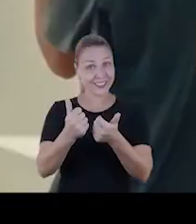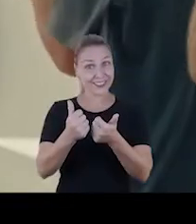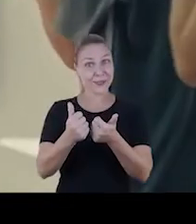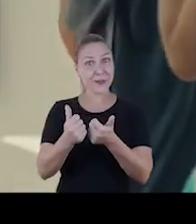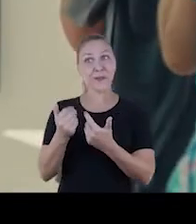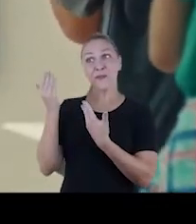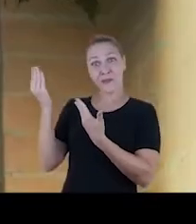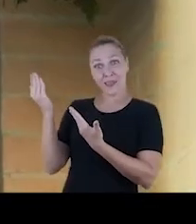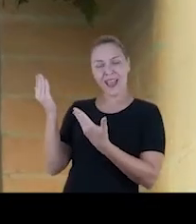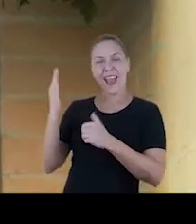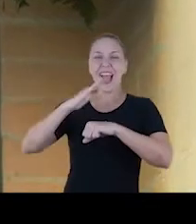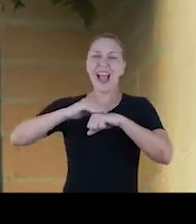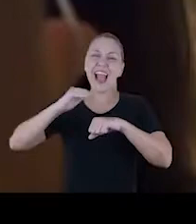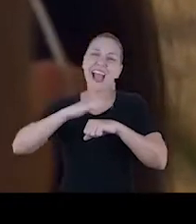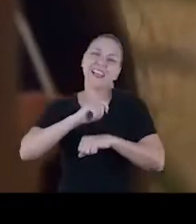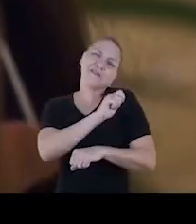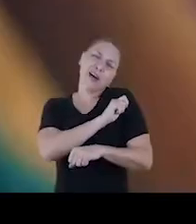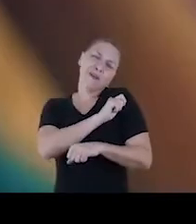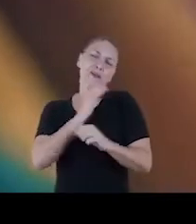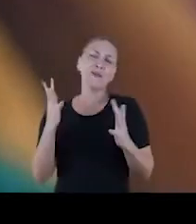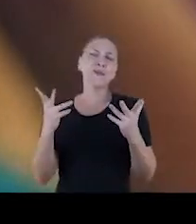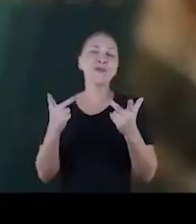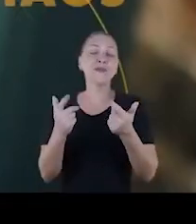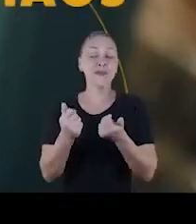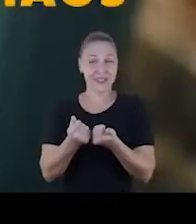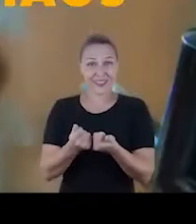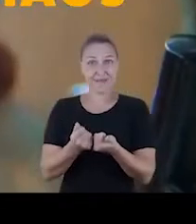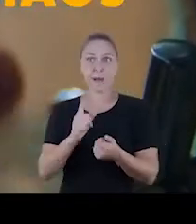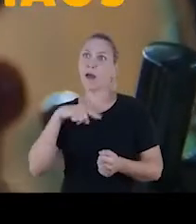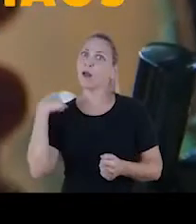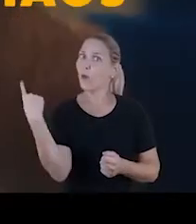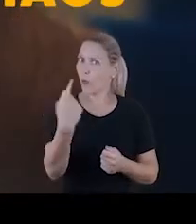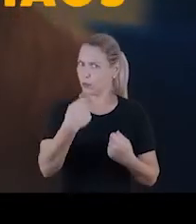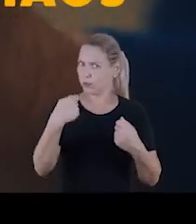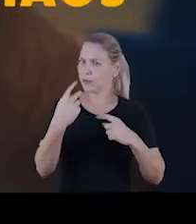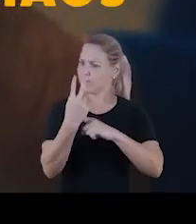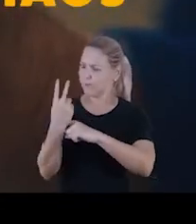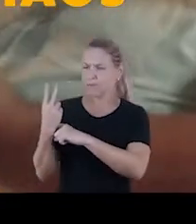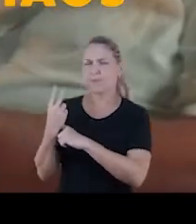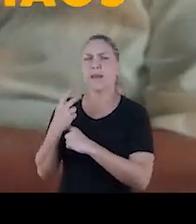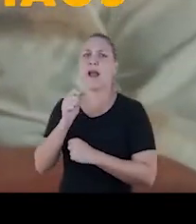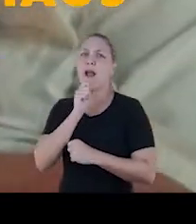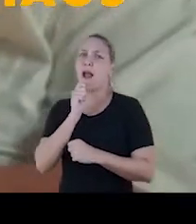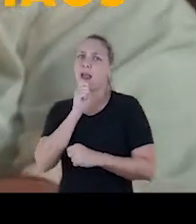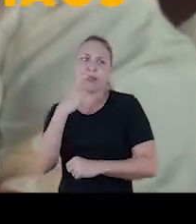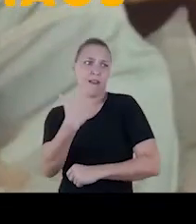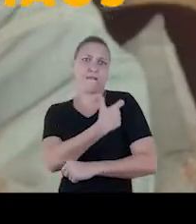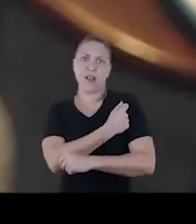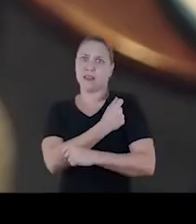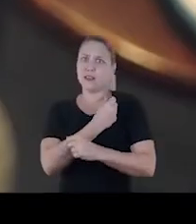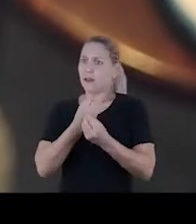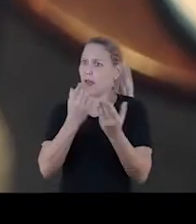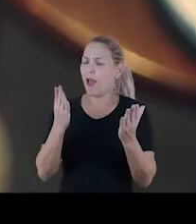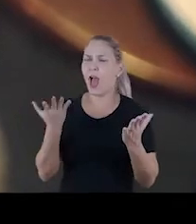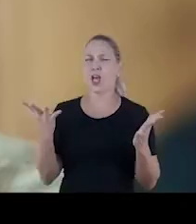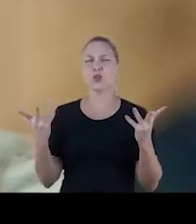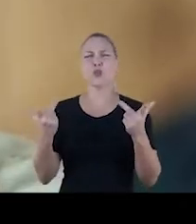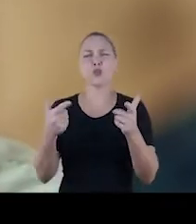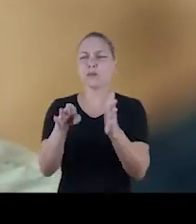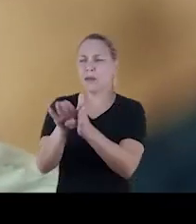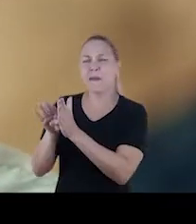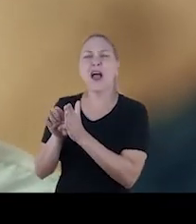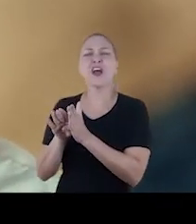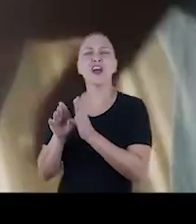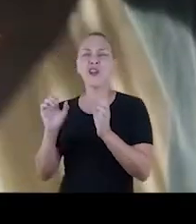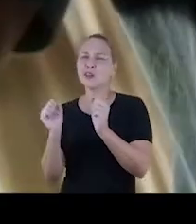carinho de seus alunos. A gente ainda precisa se proteger, enquanto a vacina não chega a todos. Juntos vamos cuidar uns